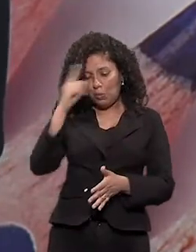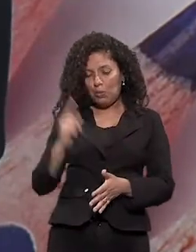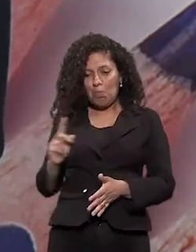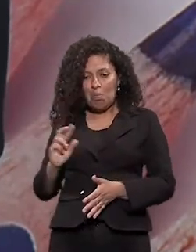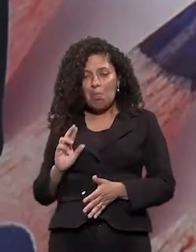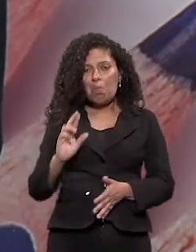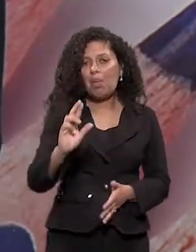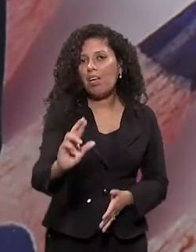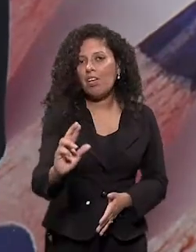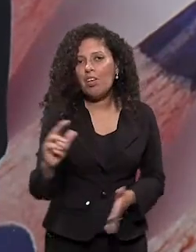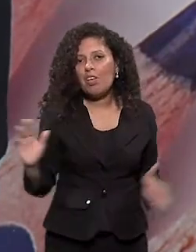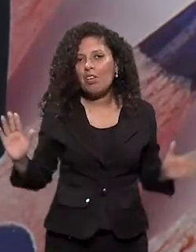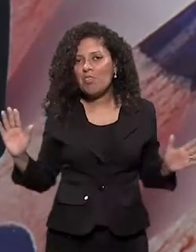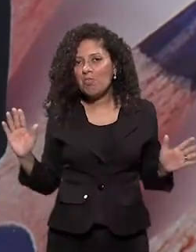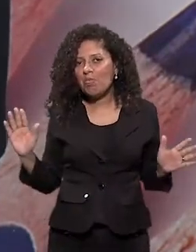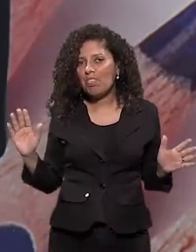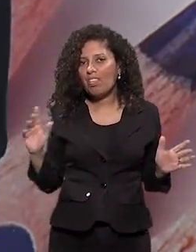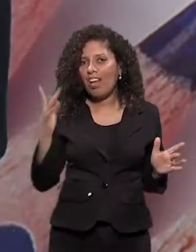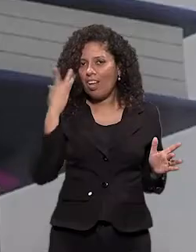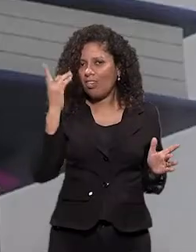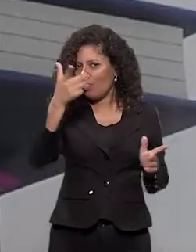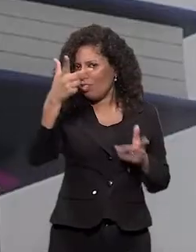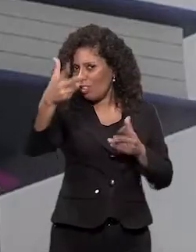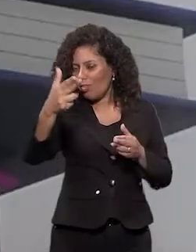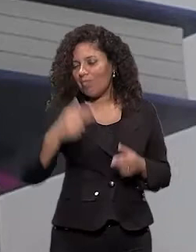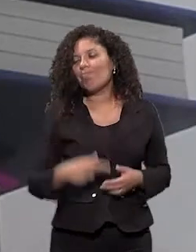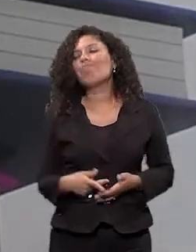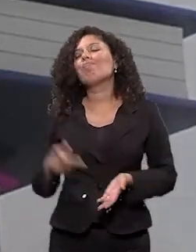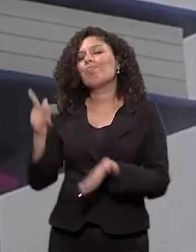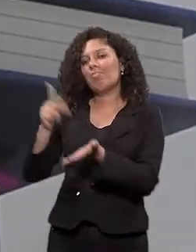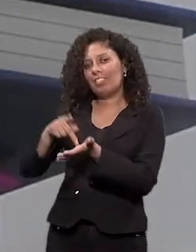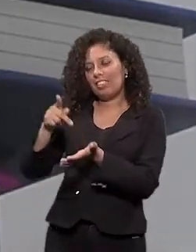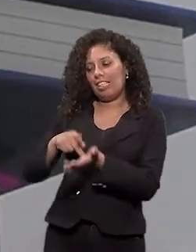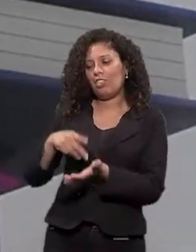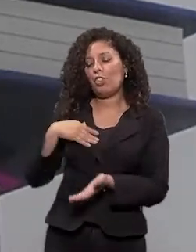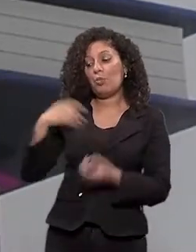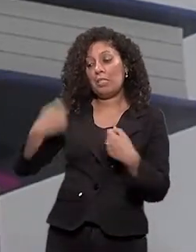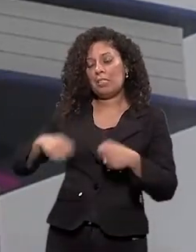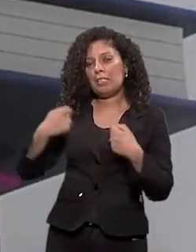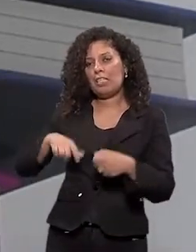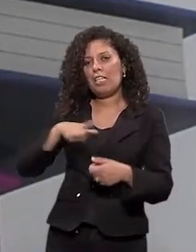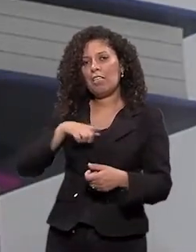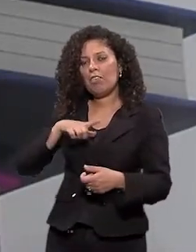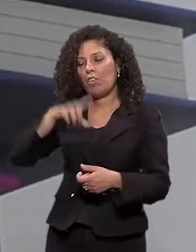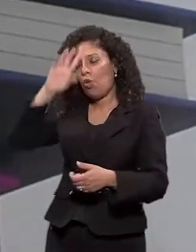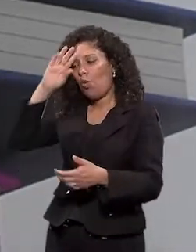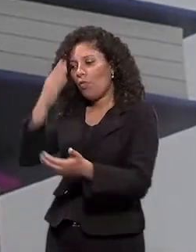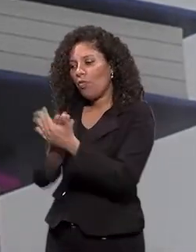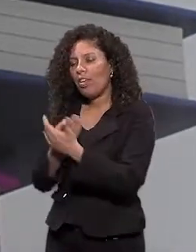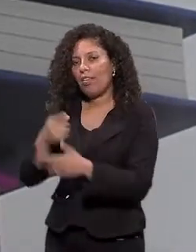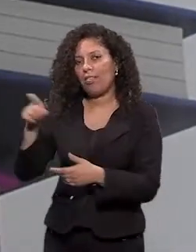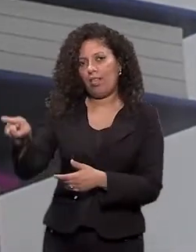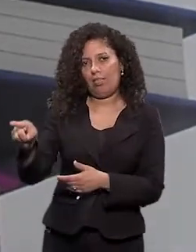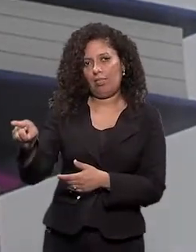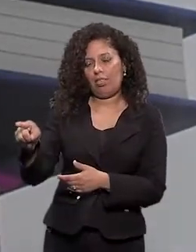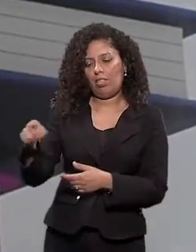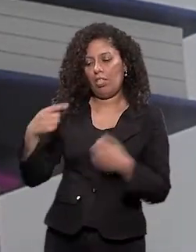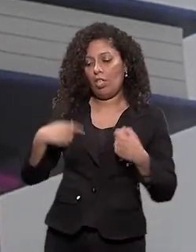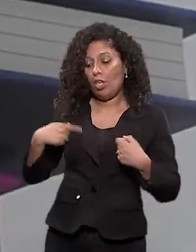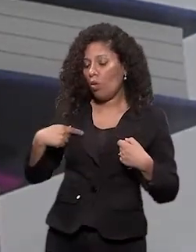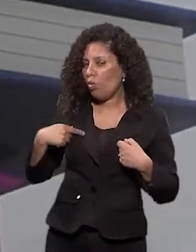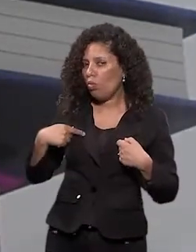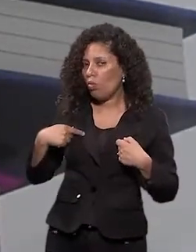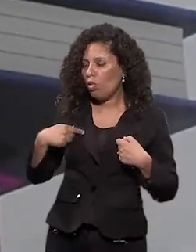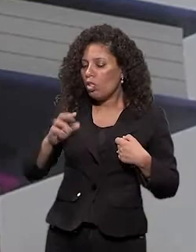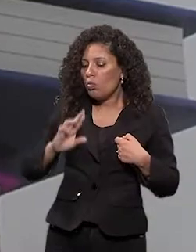Em um monte de situações. Exatamente, exatamente. E aí foi isso, o trabalho de ganhar a confiança deles e eles perceberem que eu estava ali só para ajudar. Minha